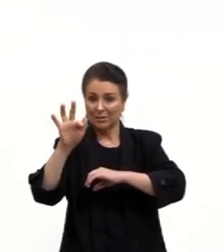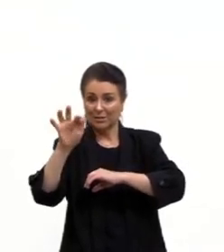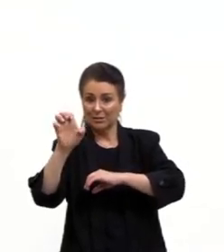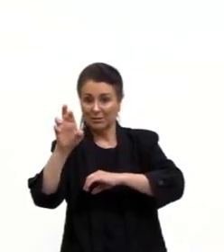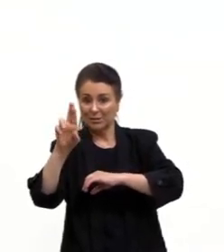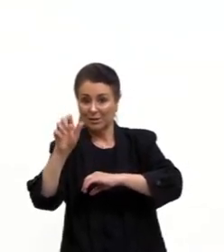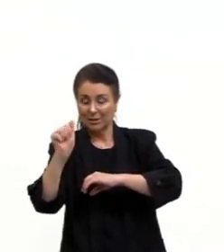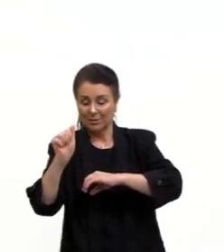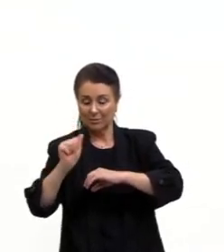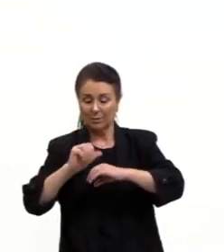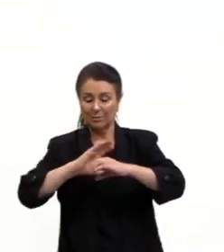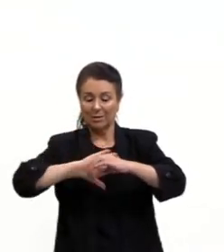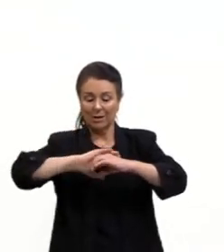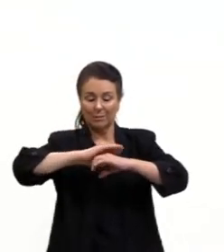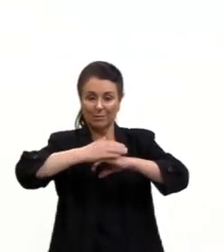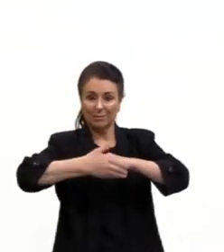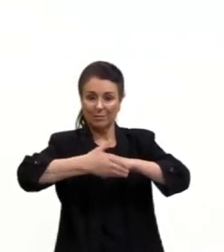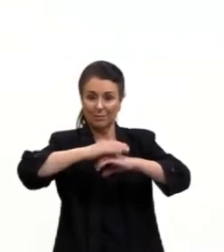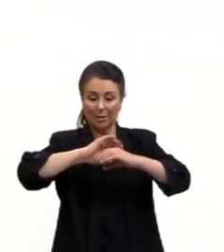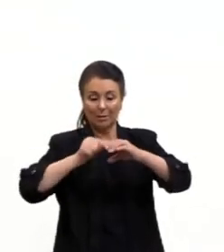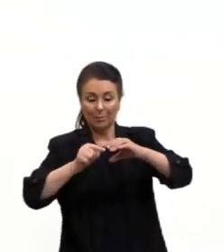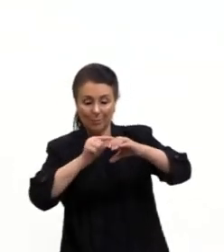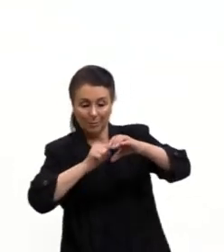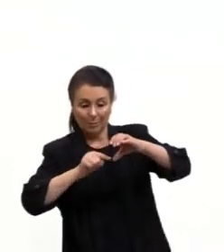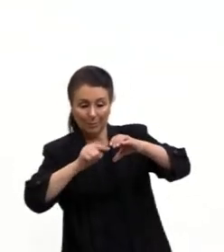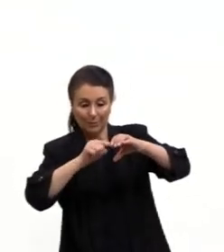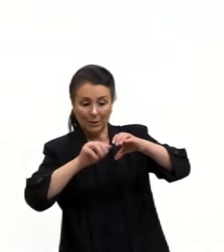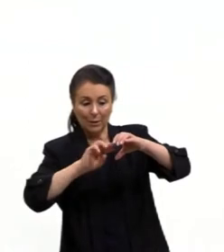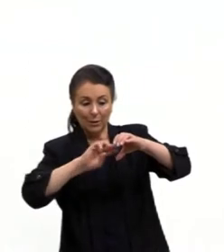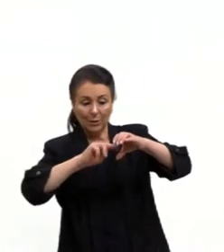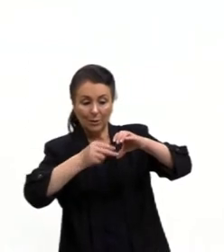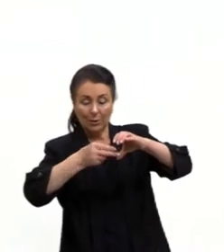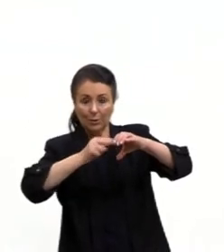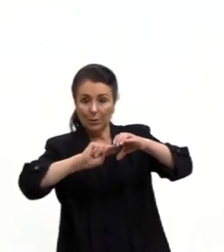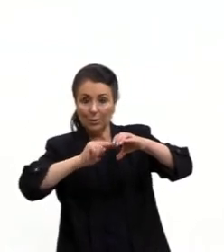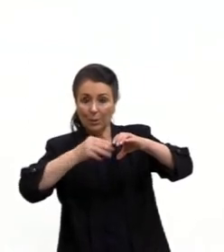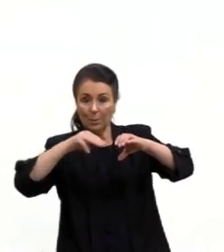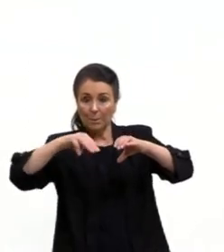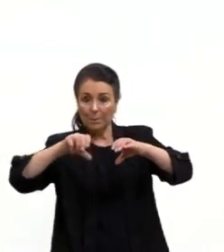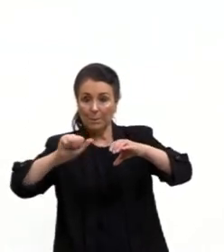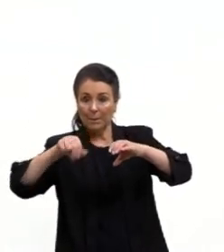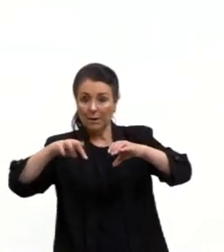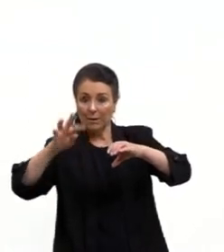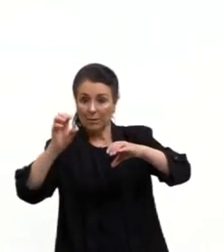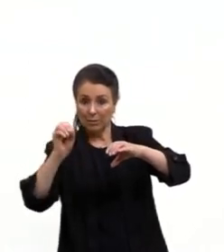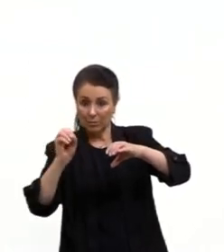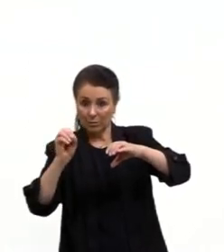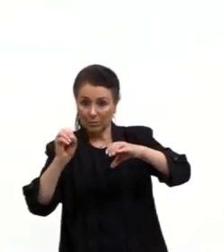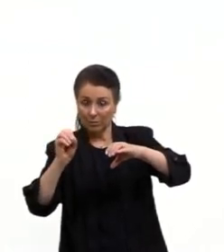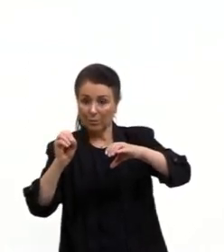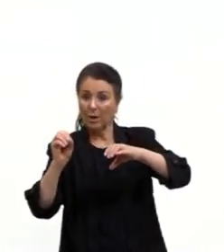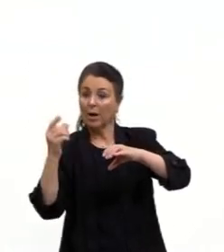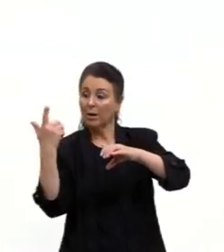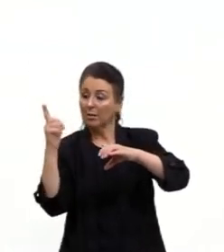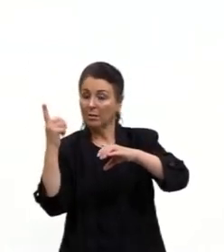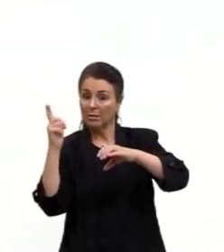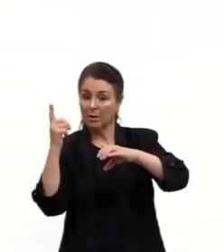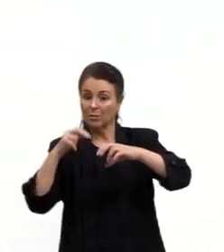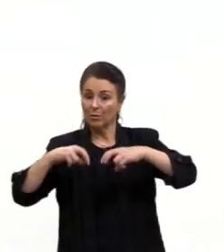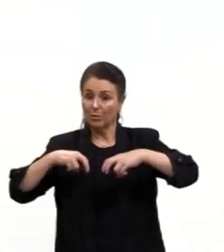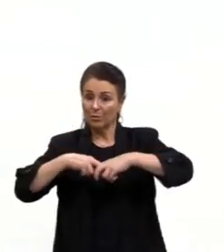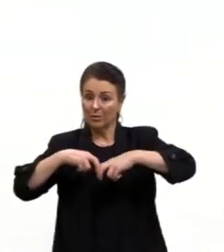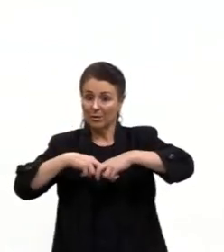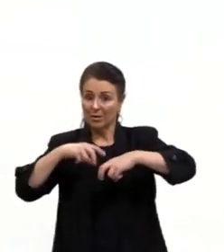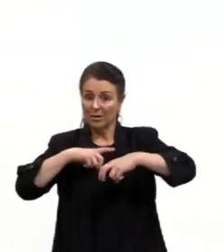a gente vai chamar de litosfera, tá, E o manto, ele vai ser dividido em algumas partes na geofísica, né, que é a